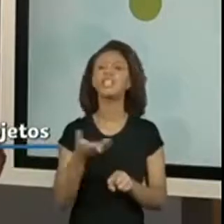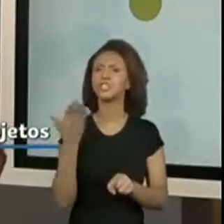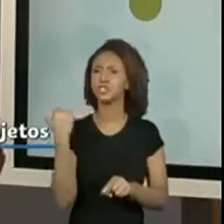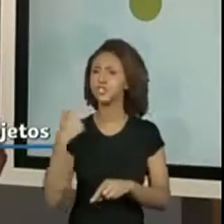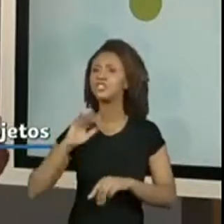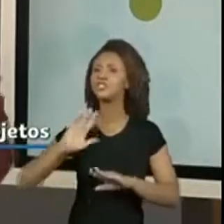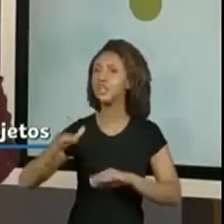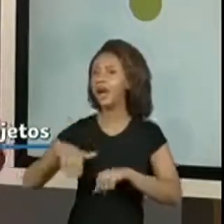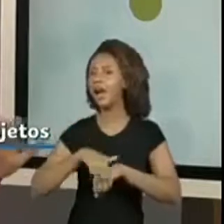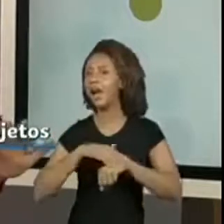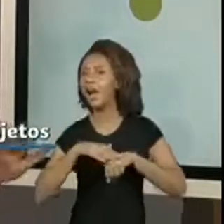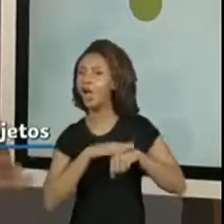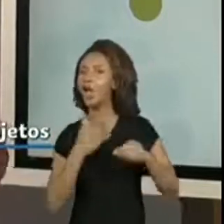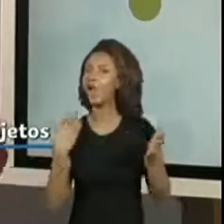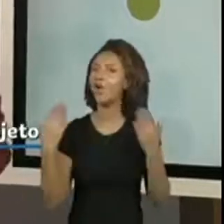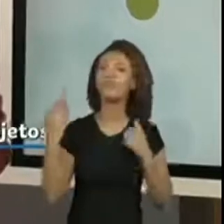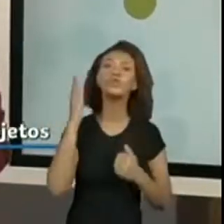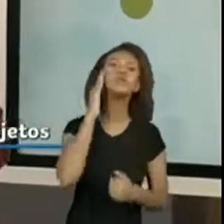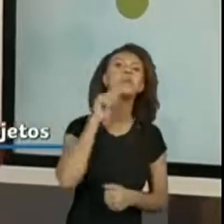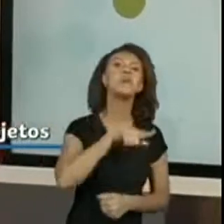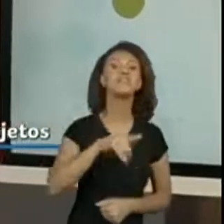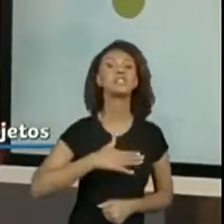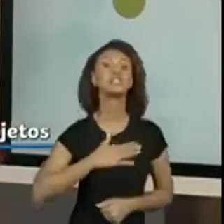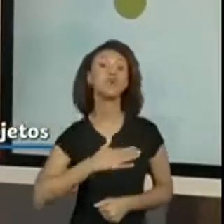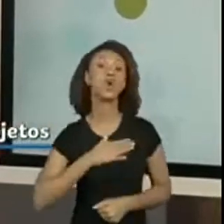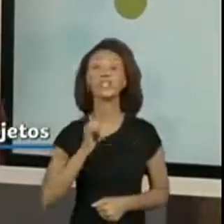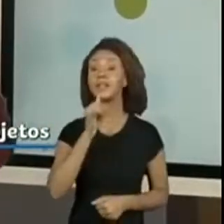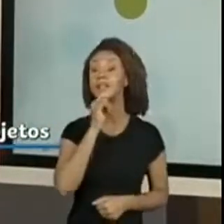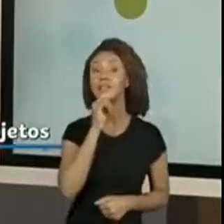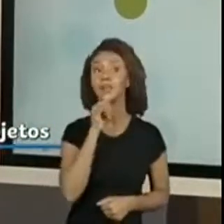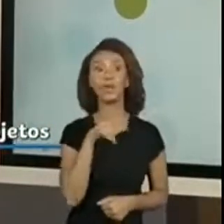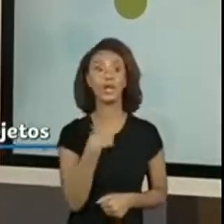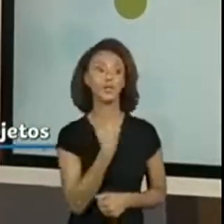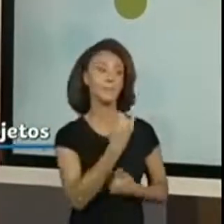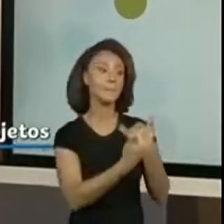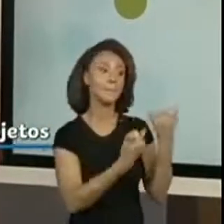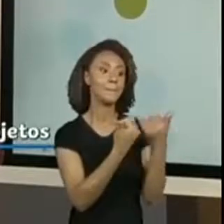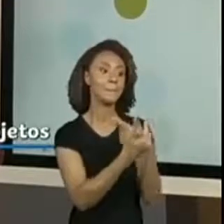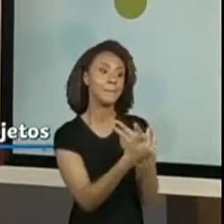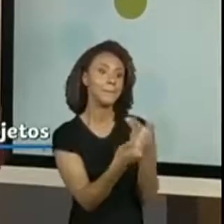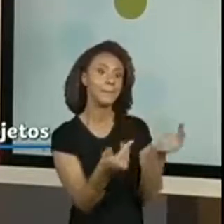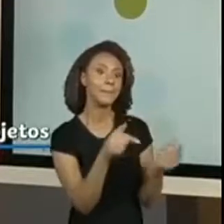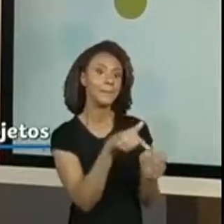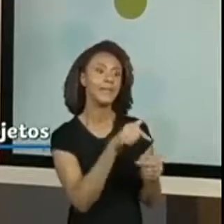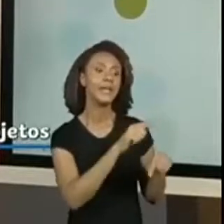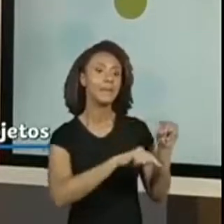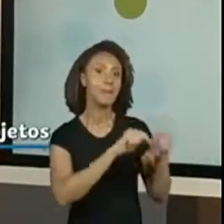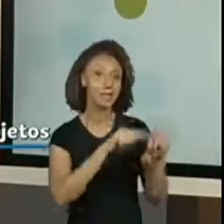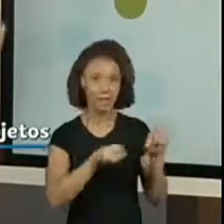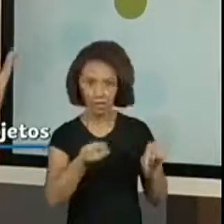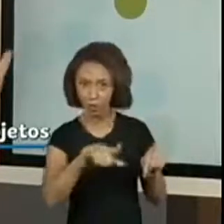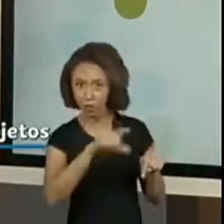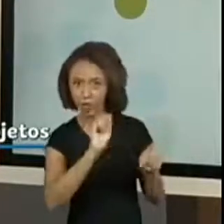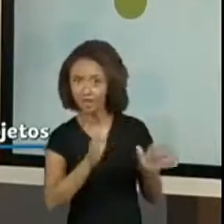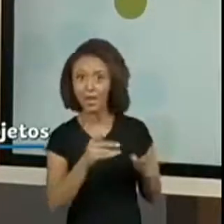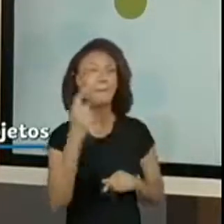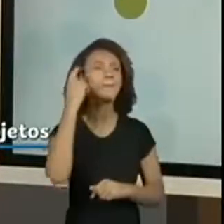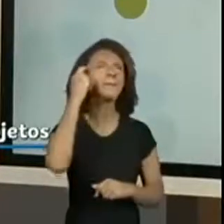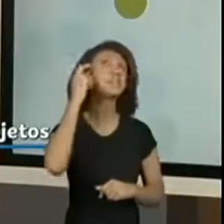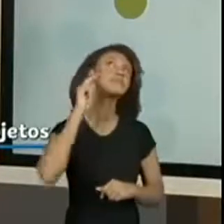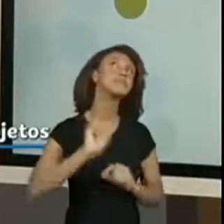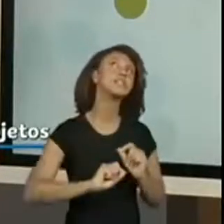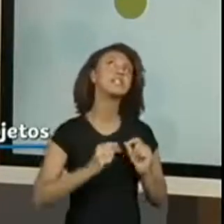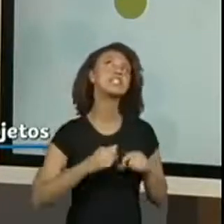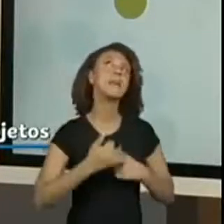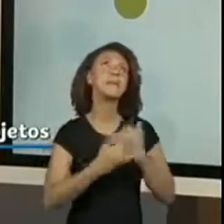sobre alguns gostos aí bem bacanas. A gente falou sobre os nossos brinquedos preferidos. Já escolheu o seu? Pensa aí. Qual o seu